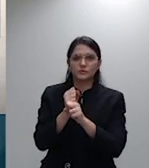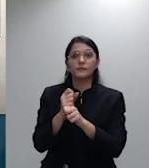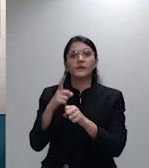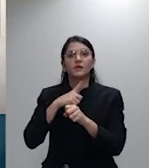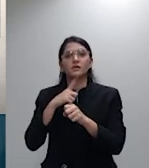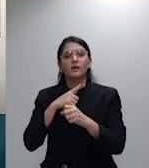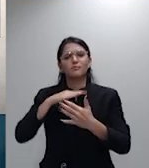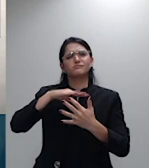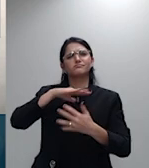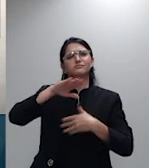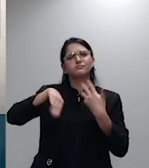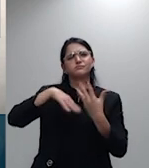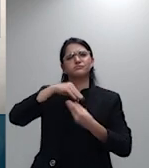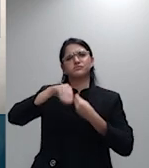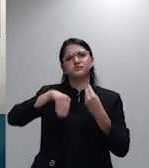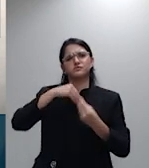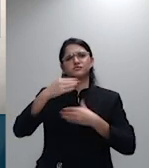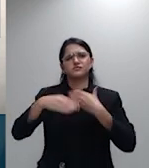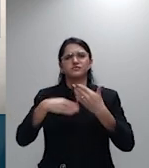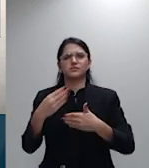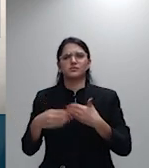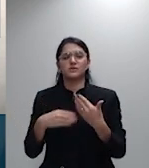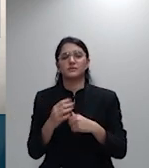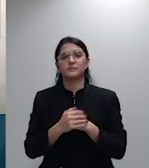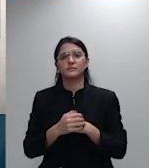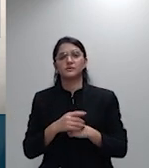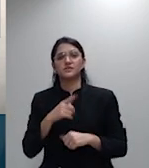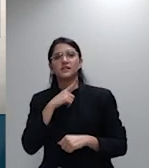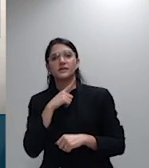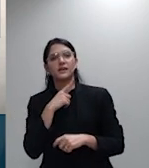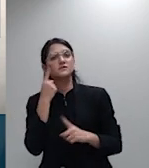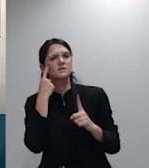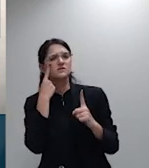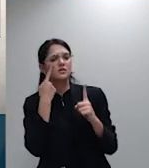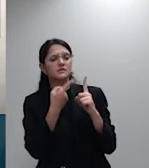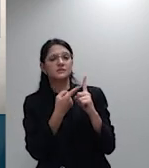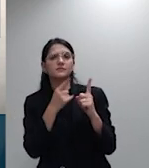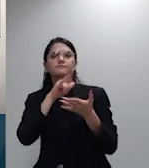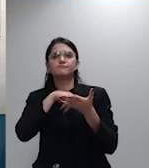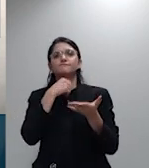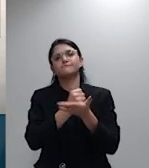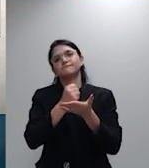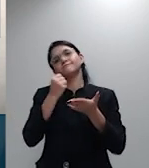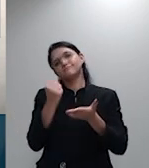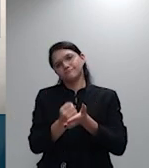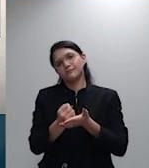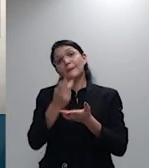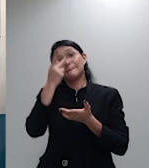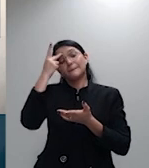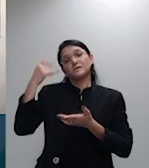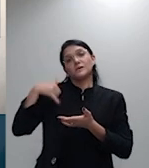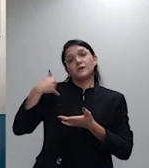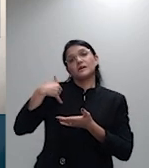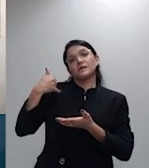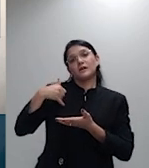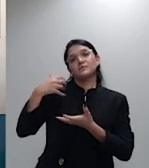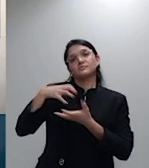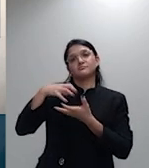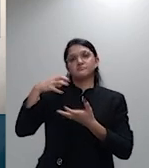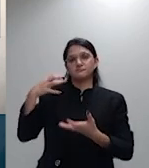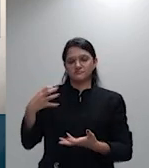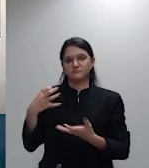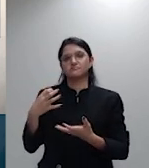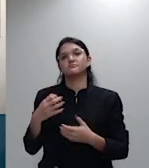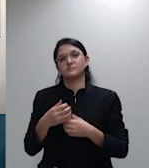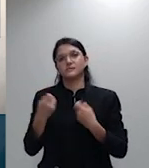e representa sim verdadeira cláusula de barreira para o consumidor idoso essa situação tem que ser apreciada na tese e declarada um